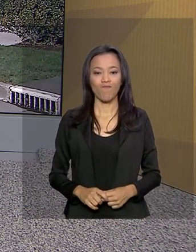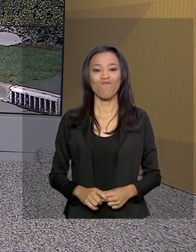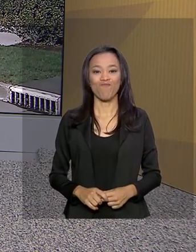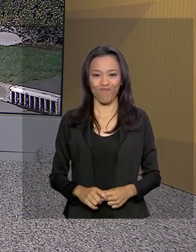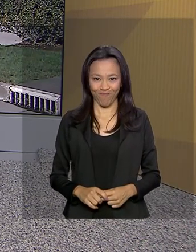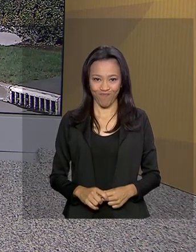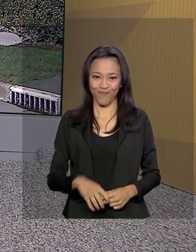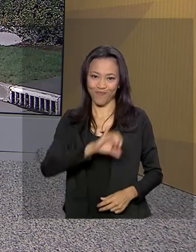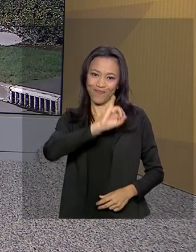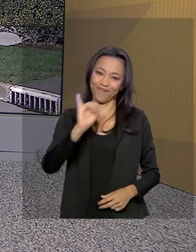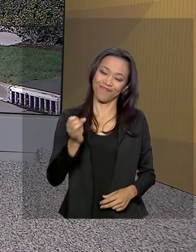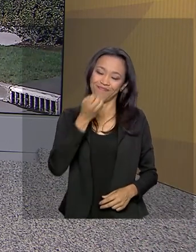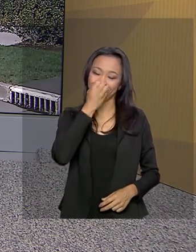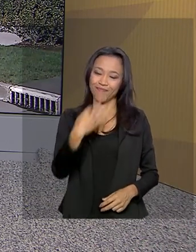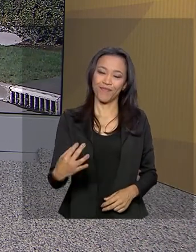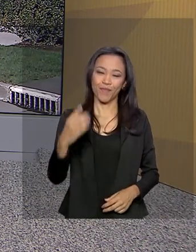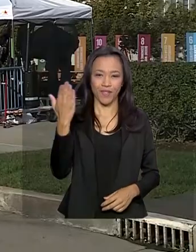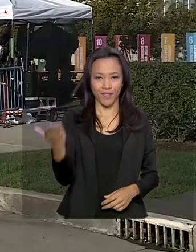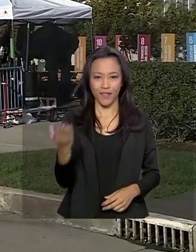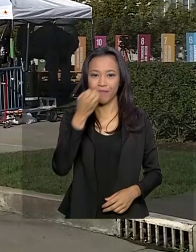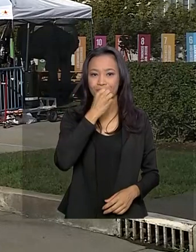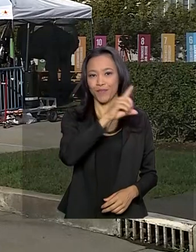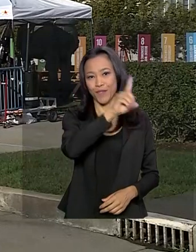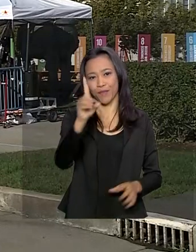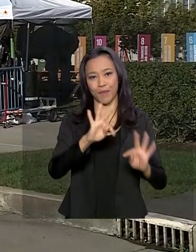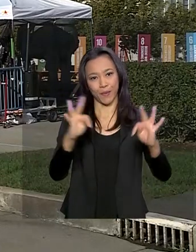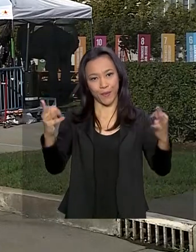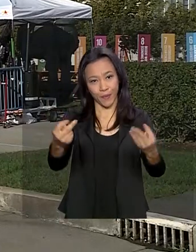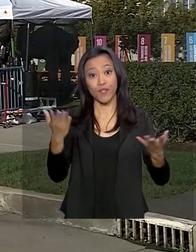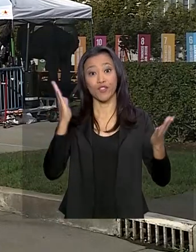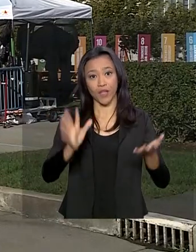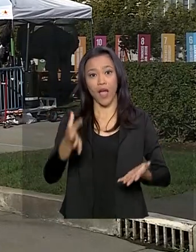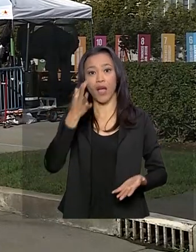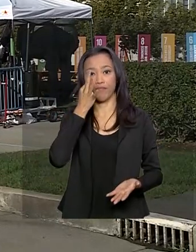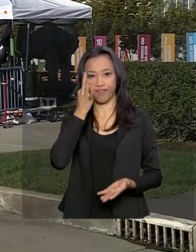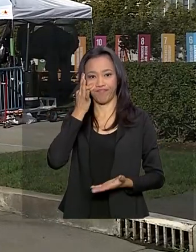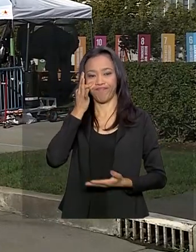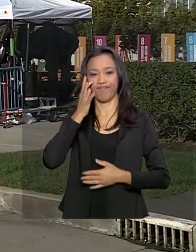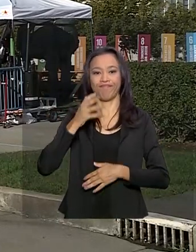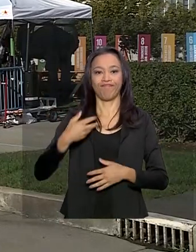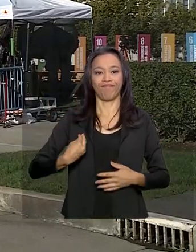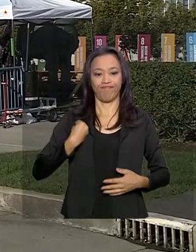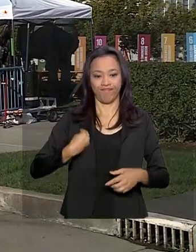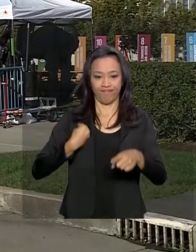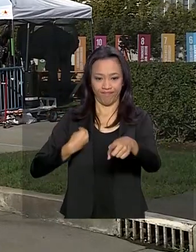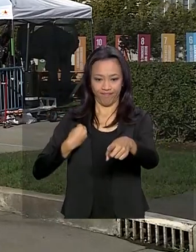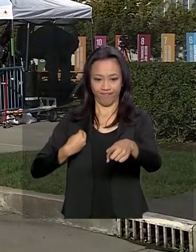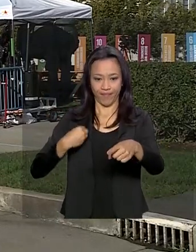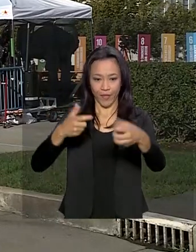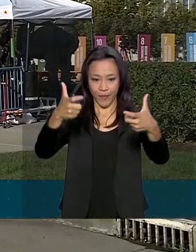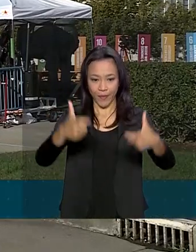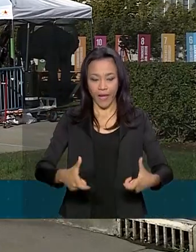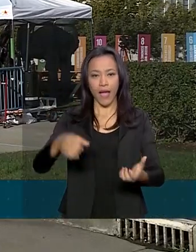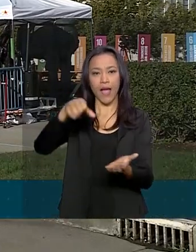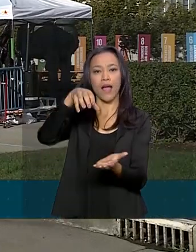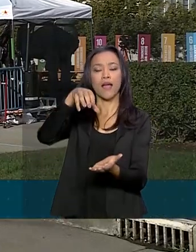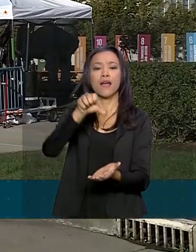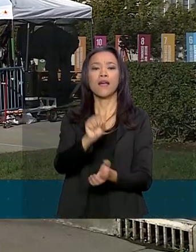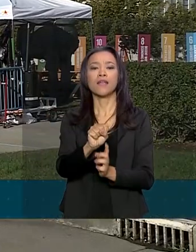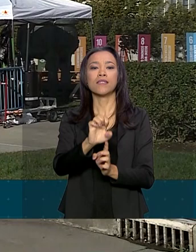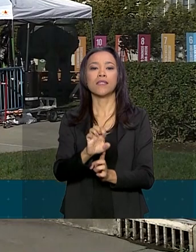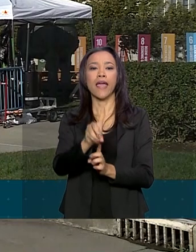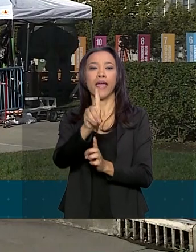Oi, Mara, bom dia para você, bom dia a todos. Olha, nós já estamos aqui na sede da ONU para acompanhar a abertura oficial da